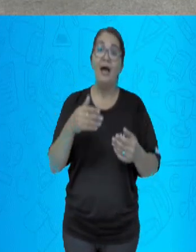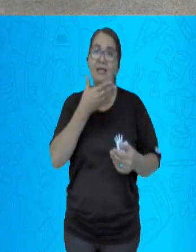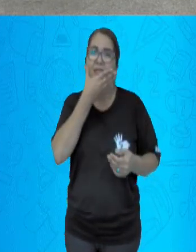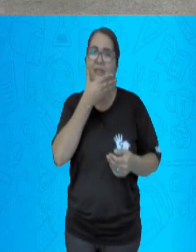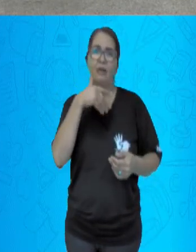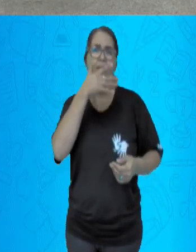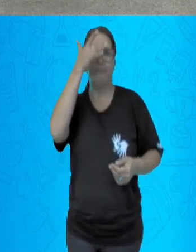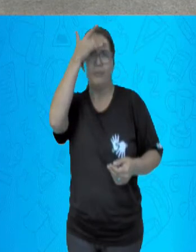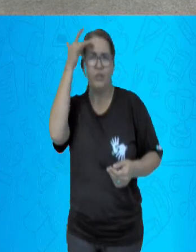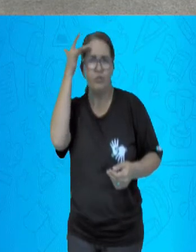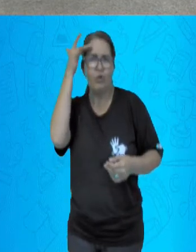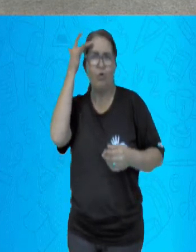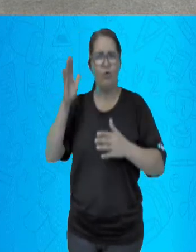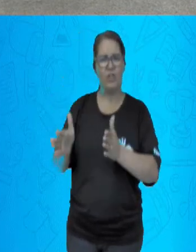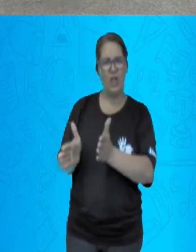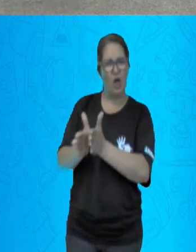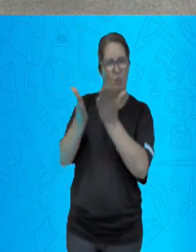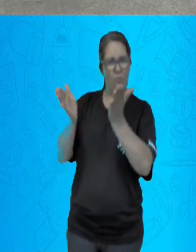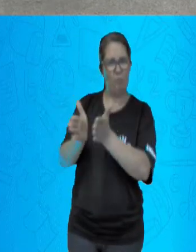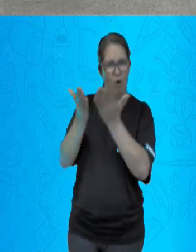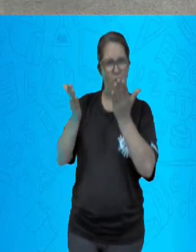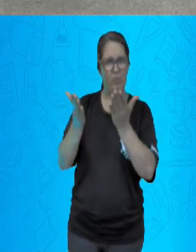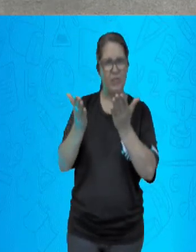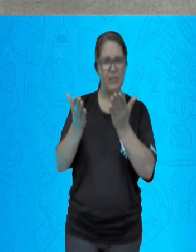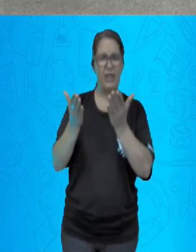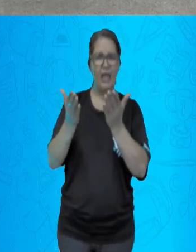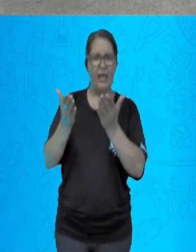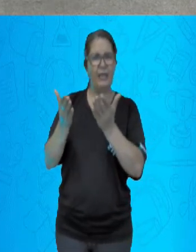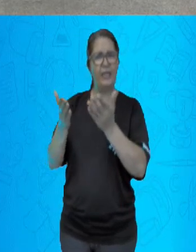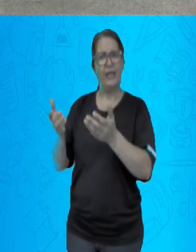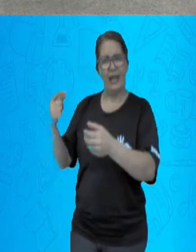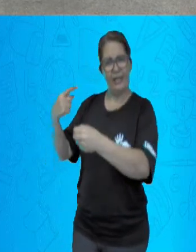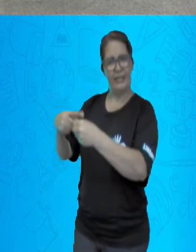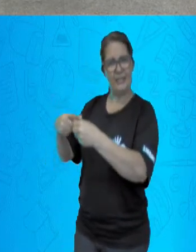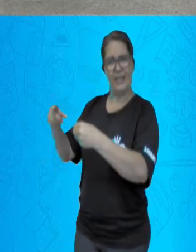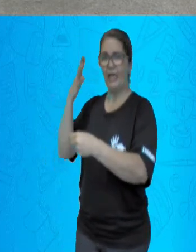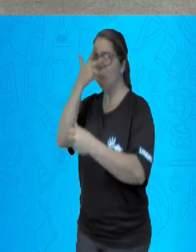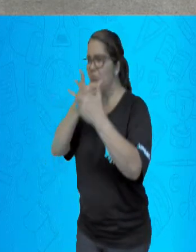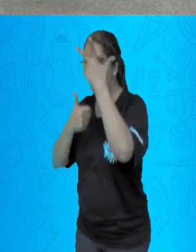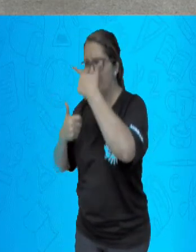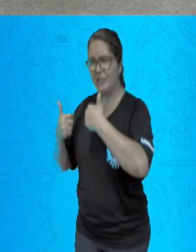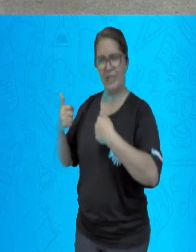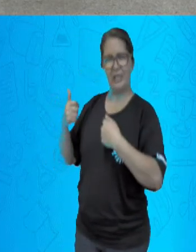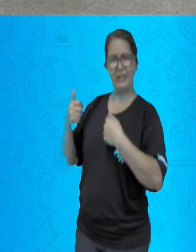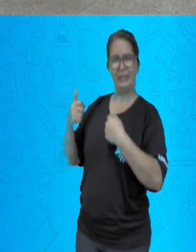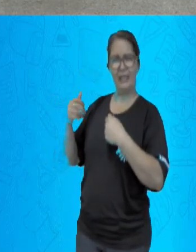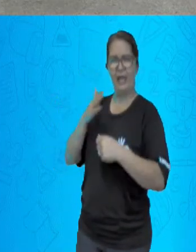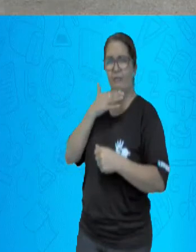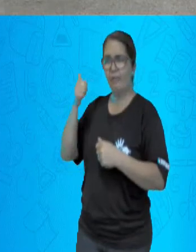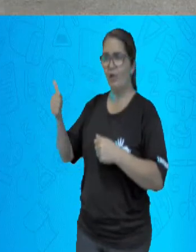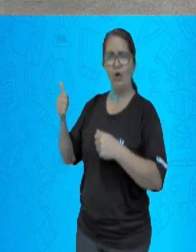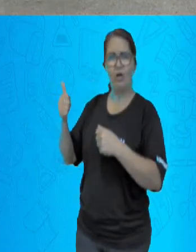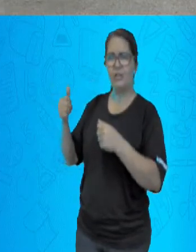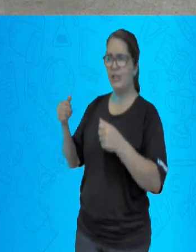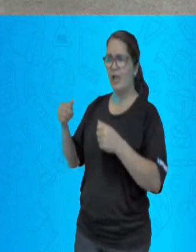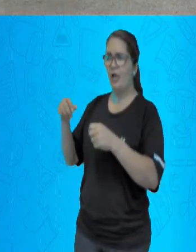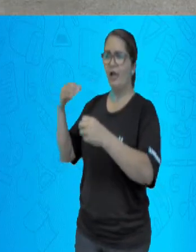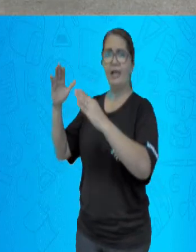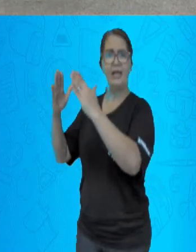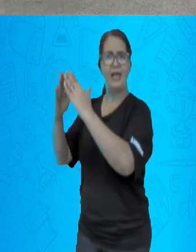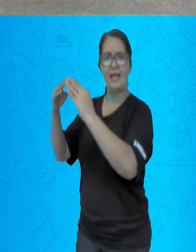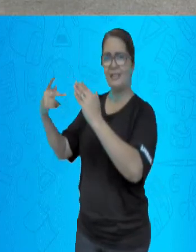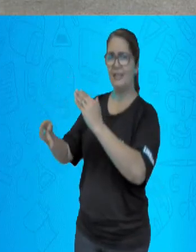Amontoados de barracos, formavam as primeiras favelas, nas áreas pantanosas.